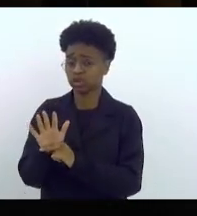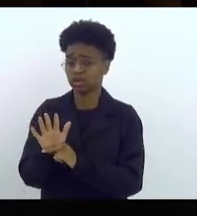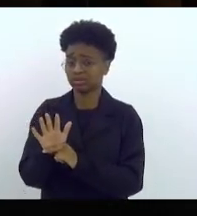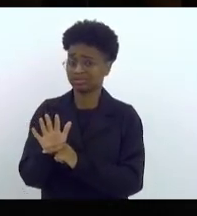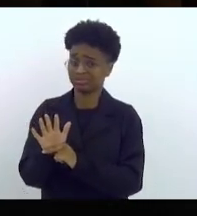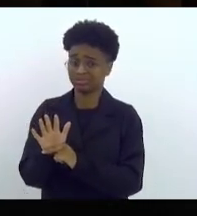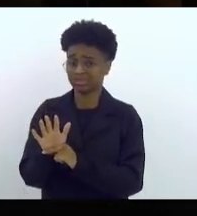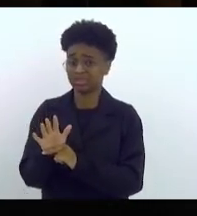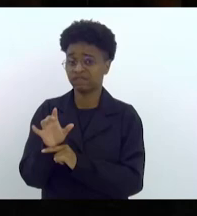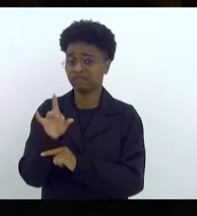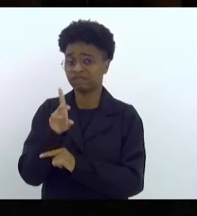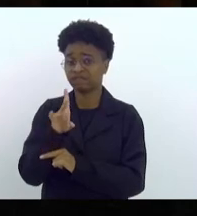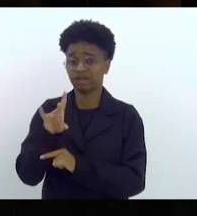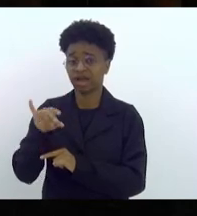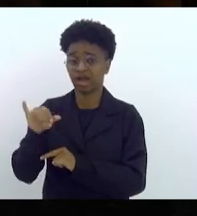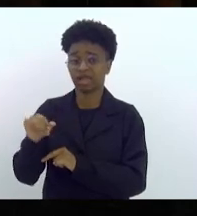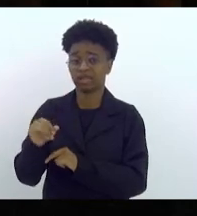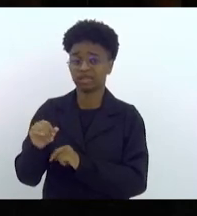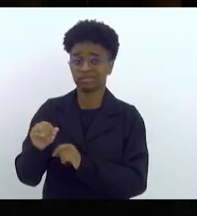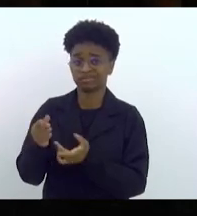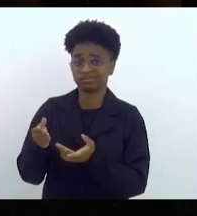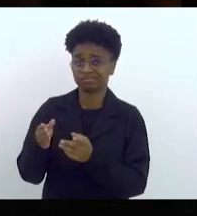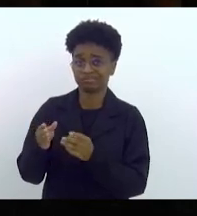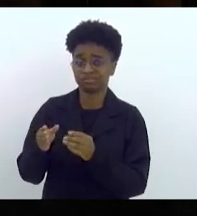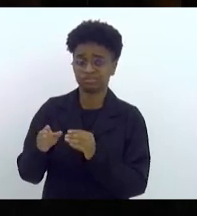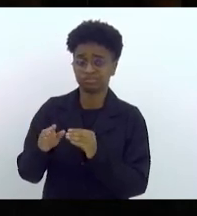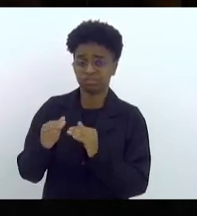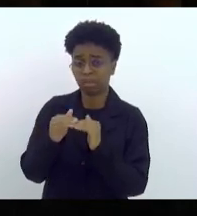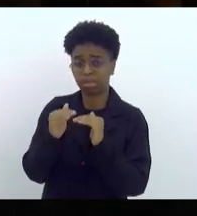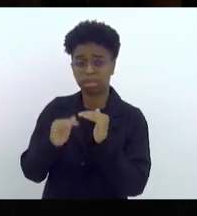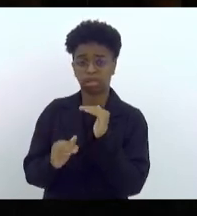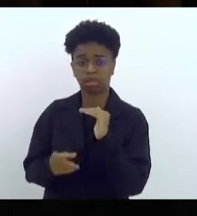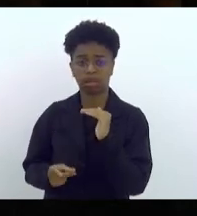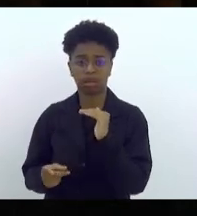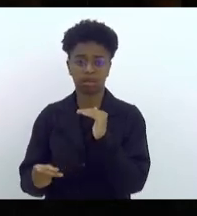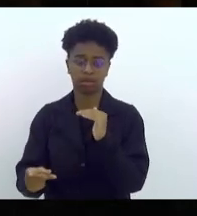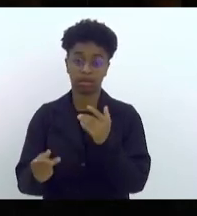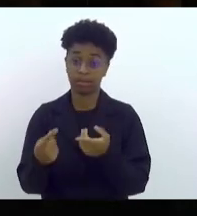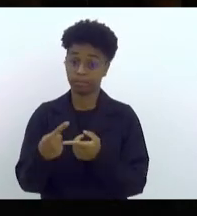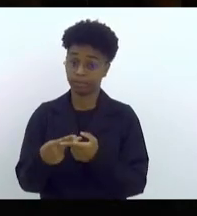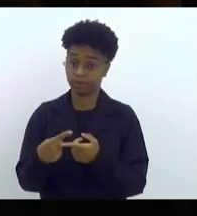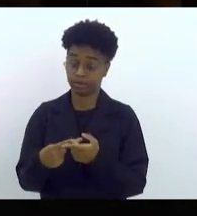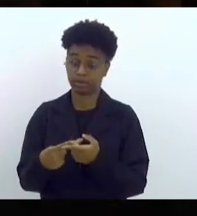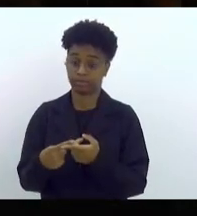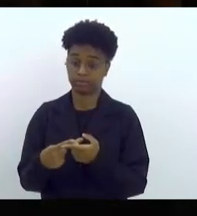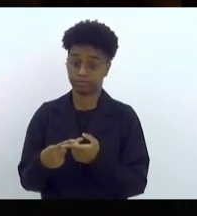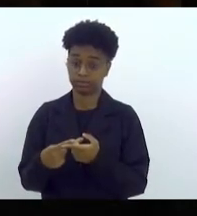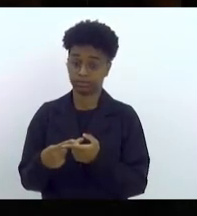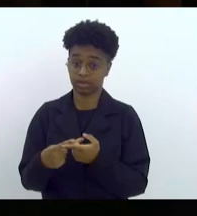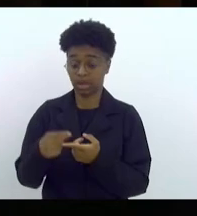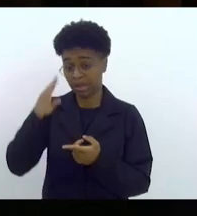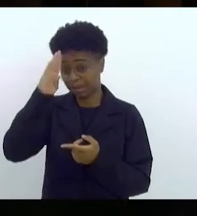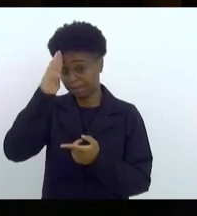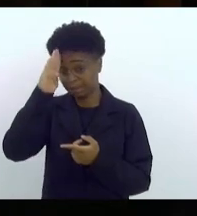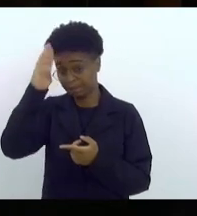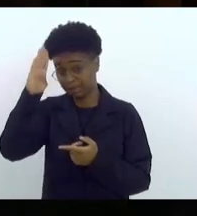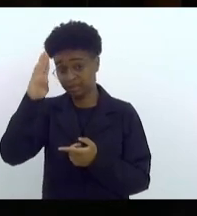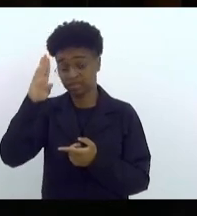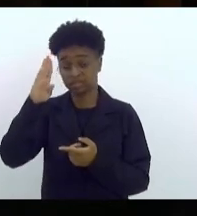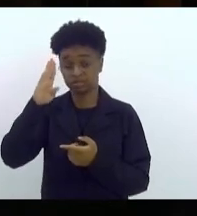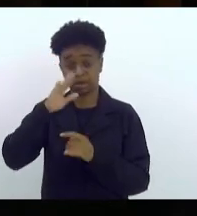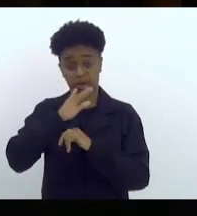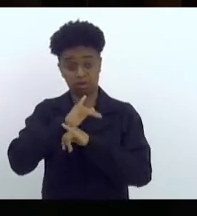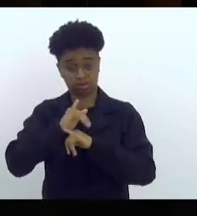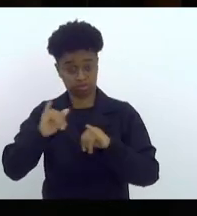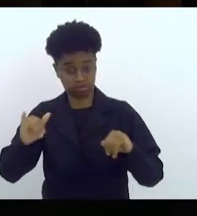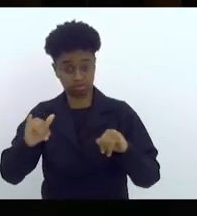no calabouço, definitivamente. Porque, senhora presidente, a premissa maior que o